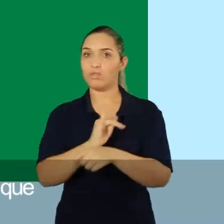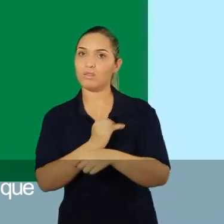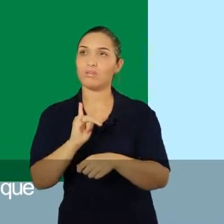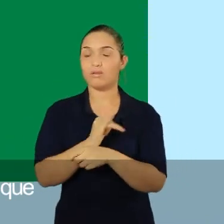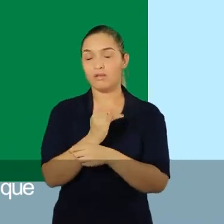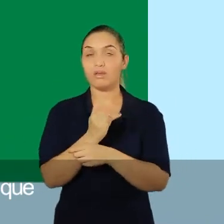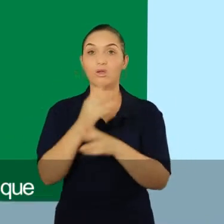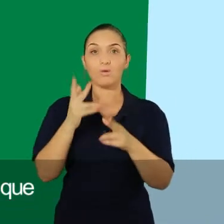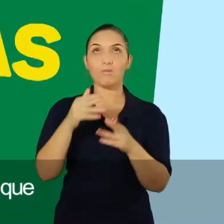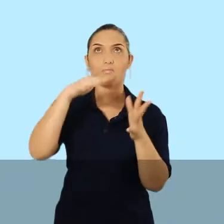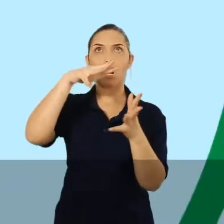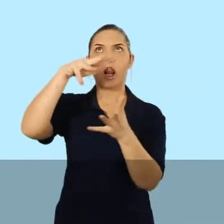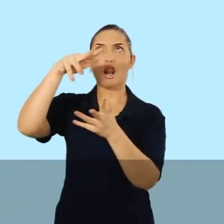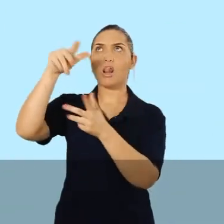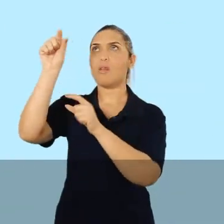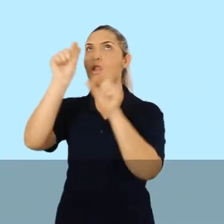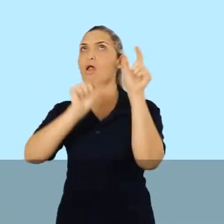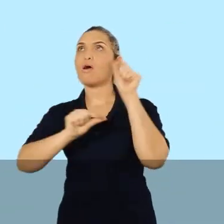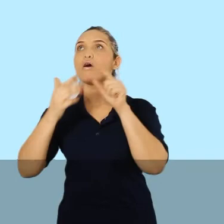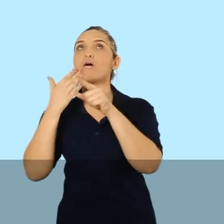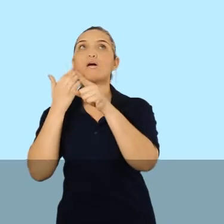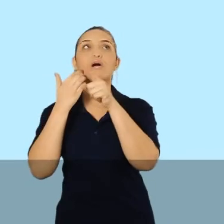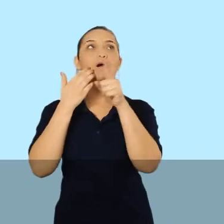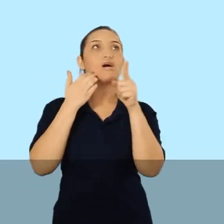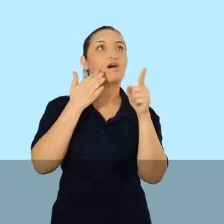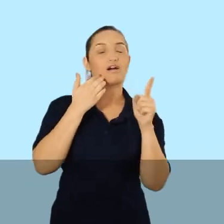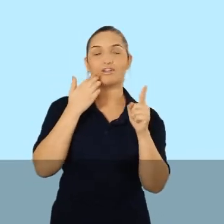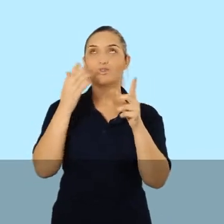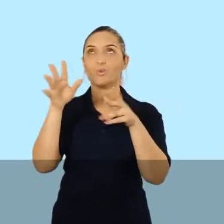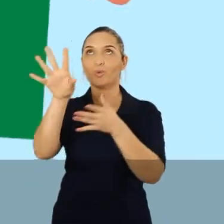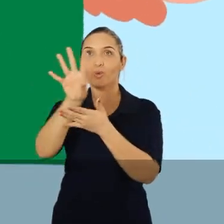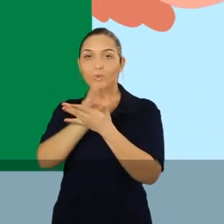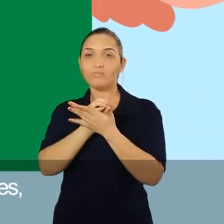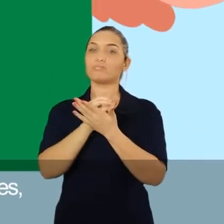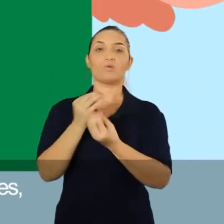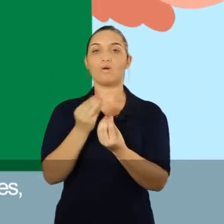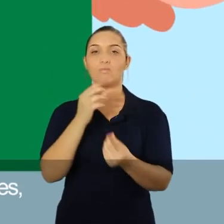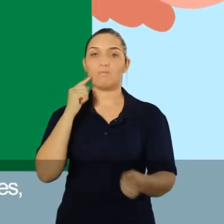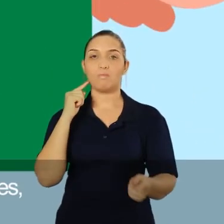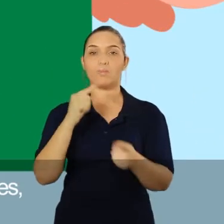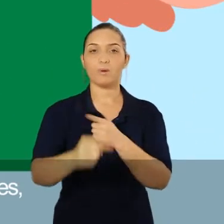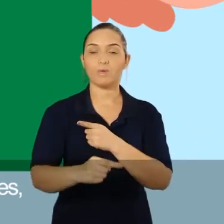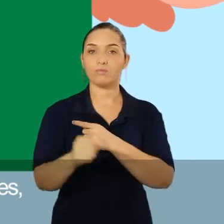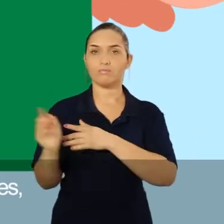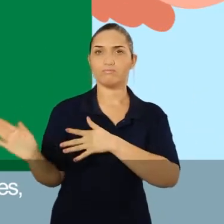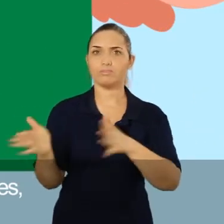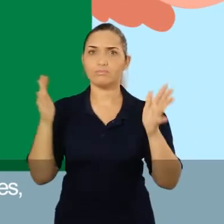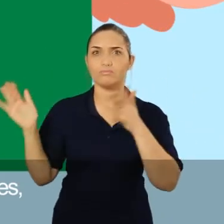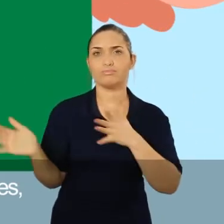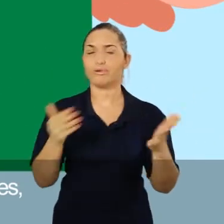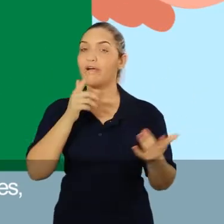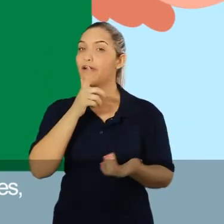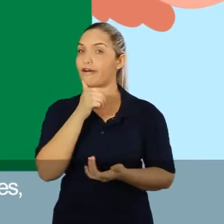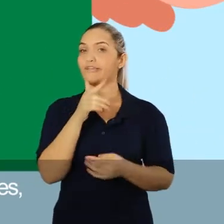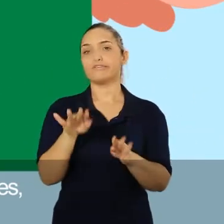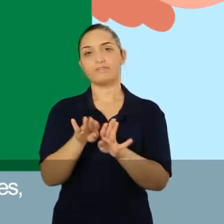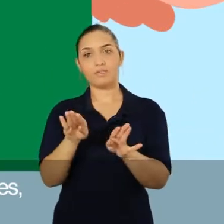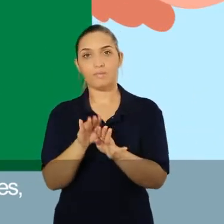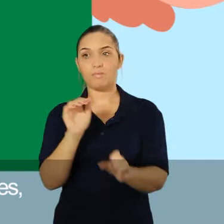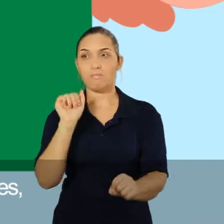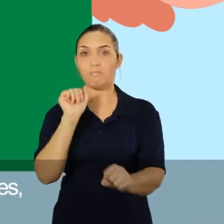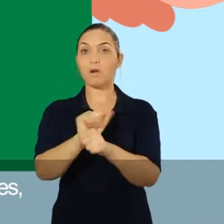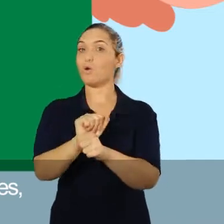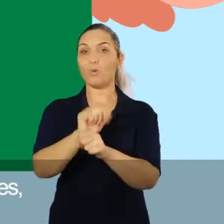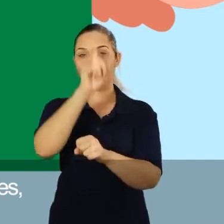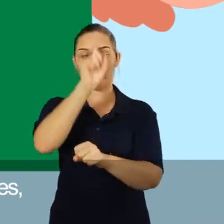baseadas nas práticas que estão se mostrando mais eficientes no mundo. Dentre elas, suspendeu as aulas, mas a merenda está